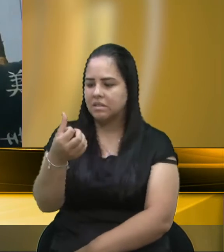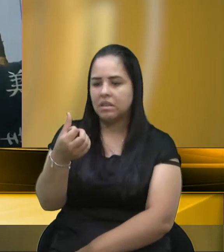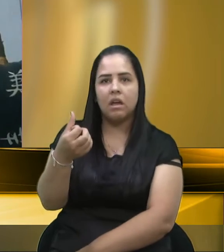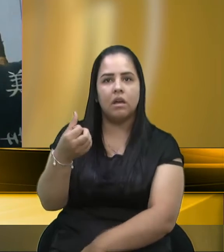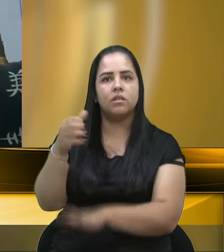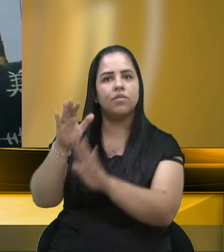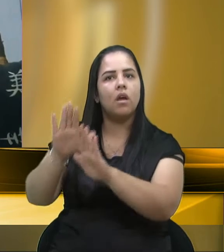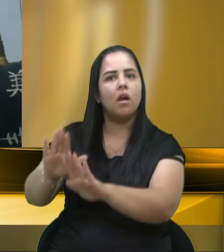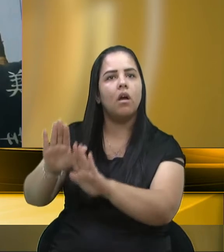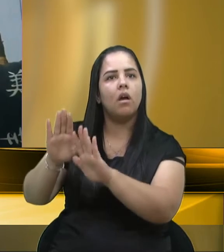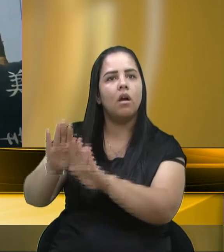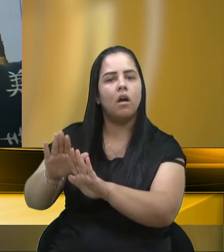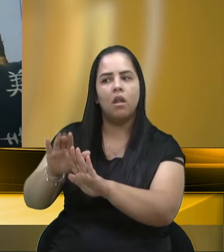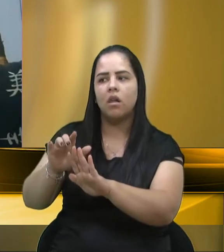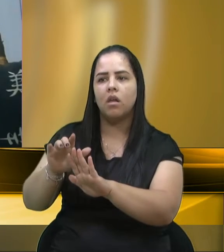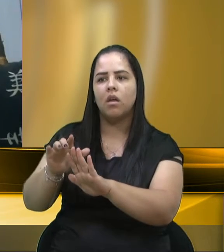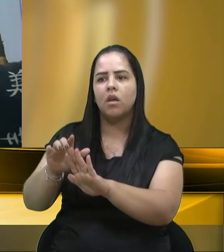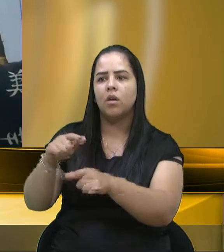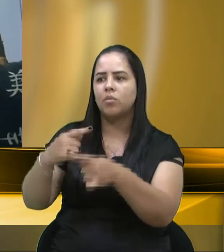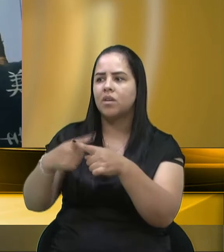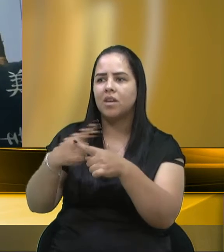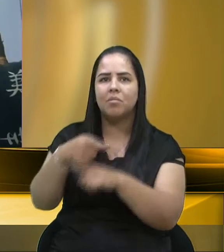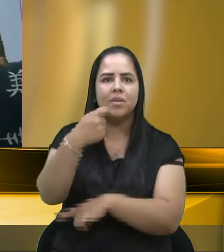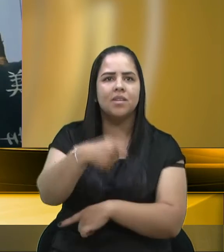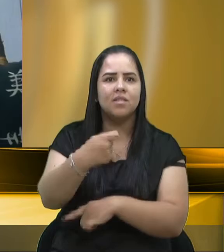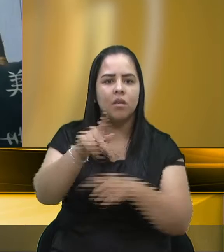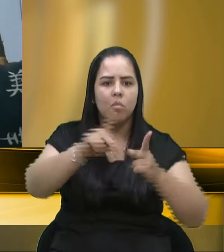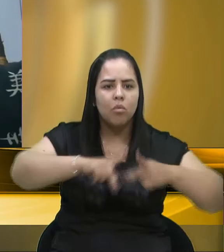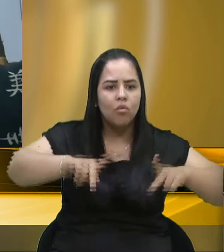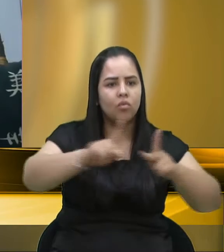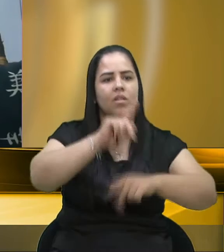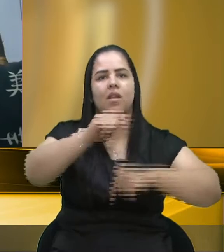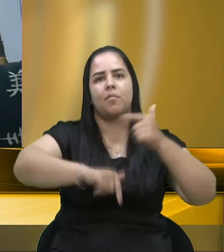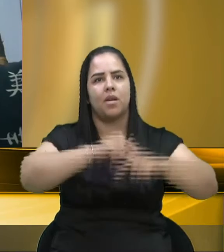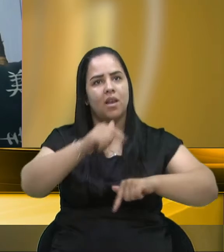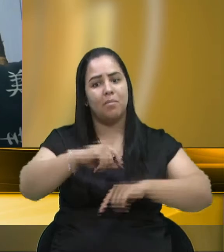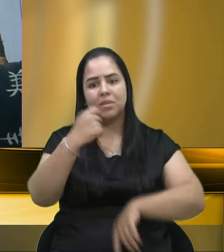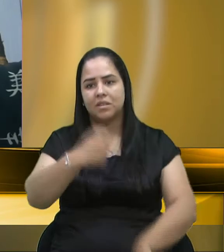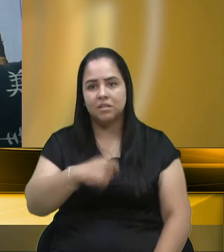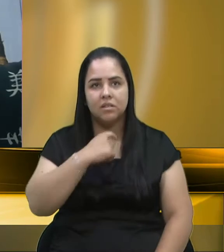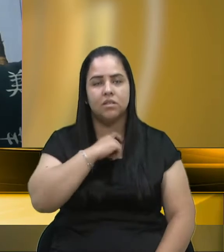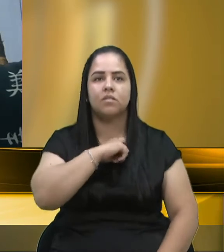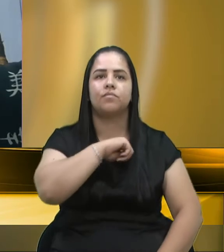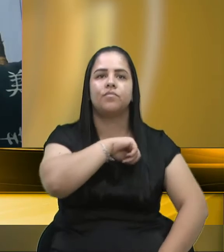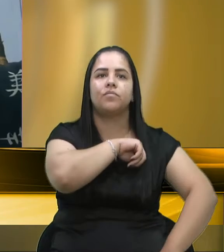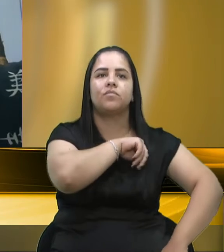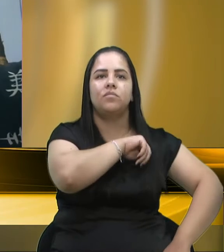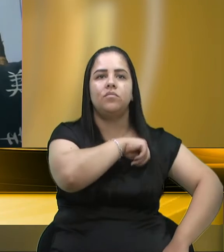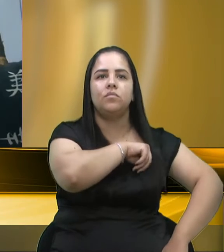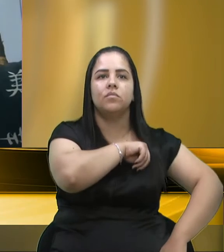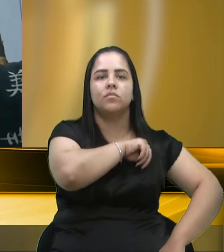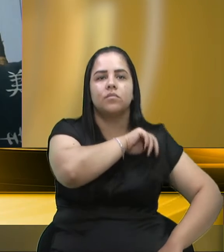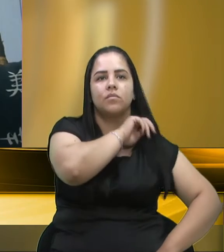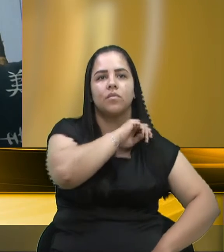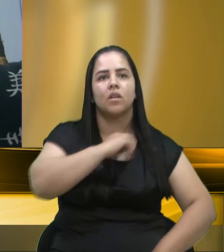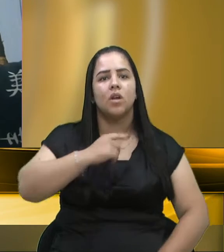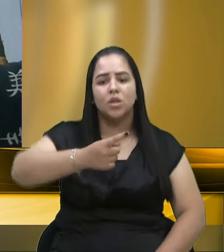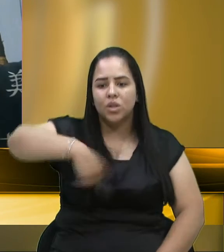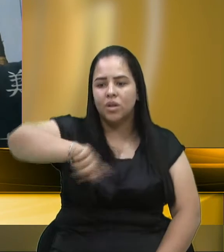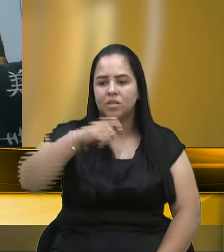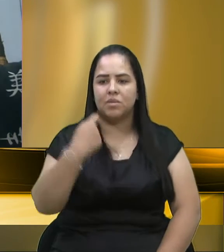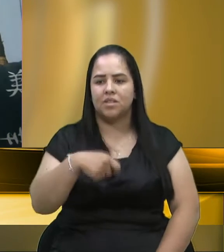Precisemos deixar esse povo trabalhar. Esse povo precisa trabalhar, vereador. Então, nós temos que conversar, se reunir.